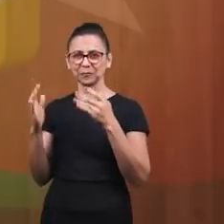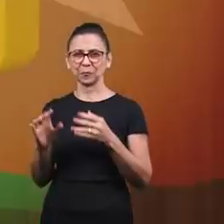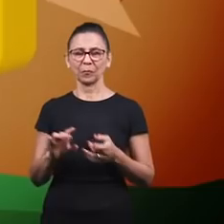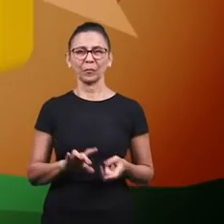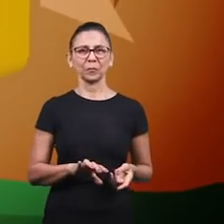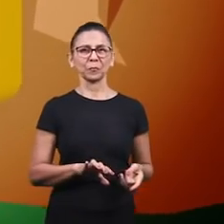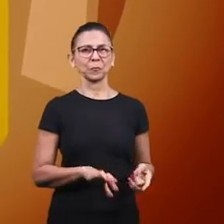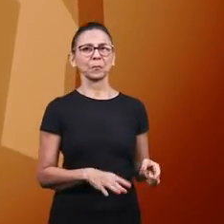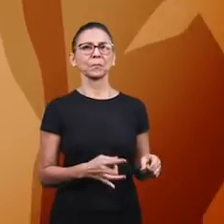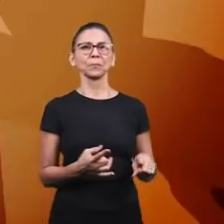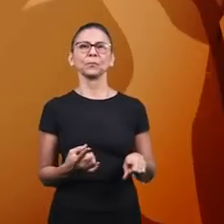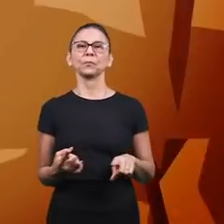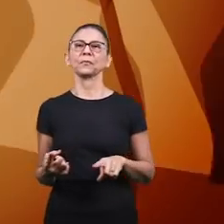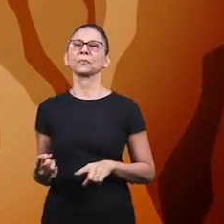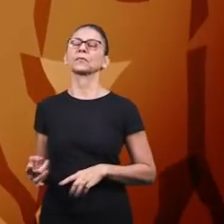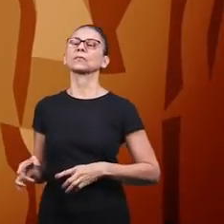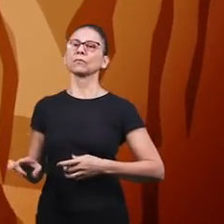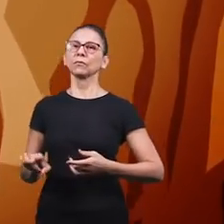Senhor